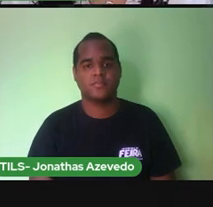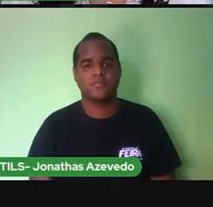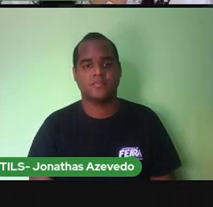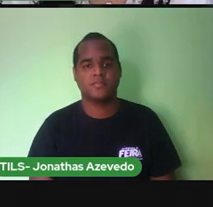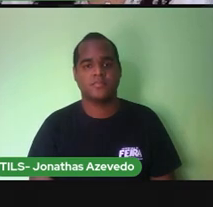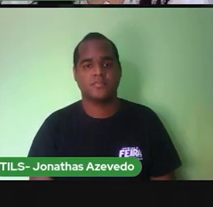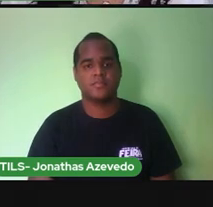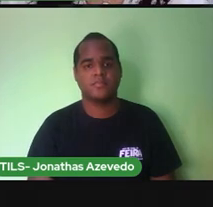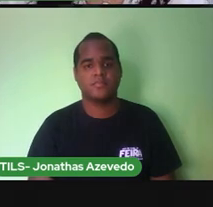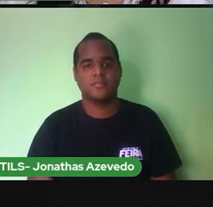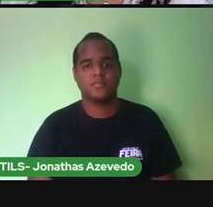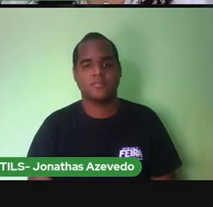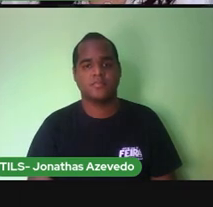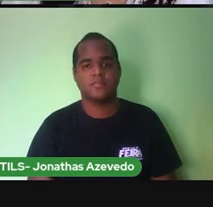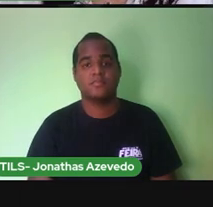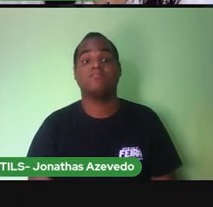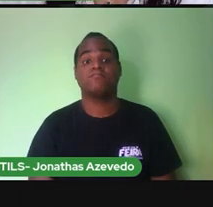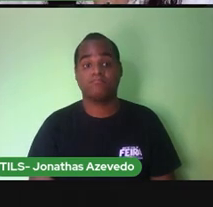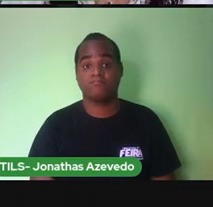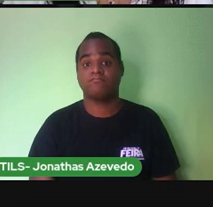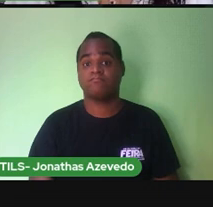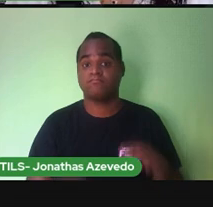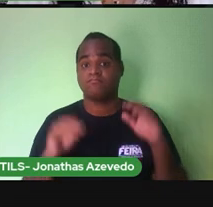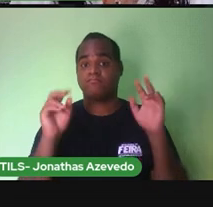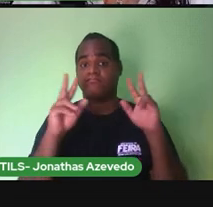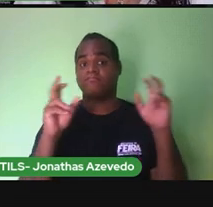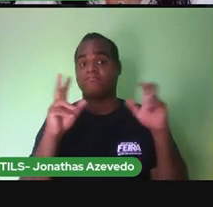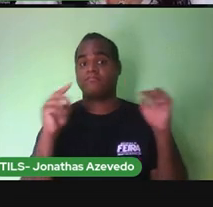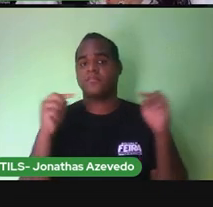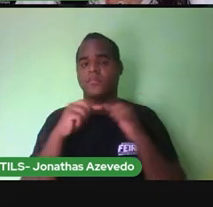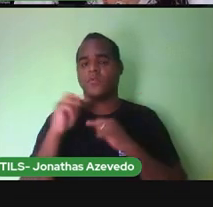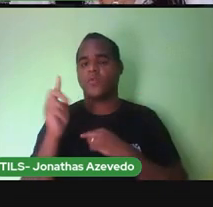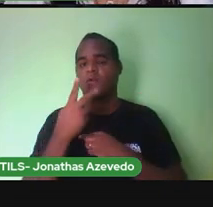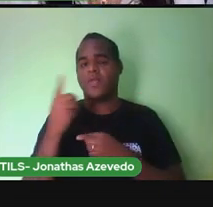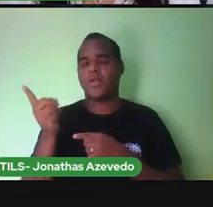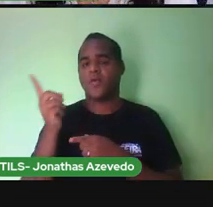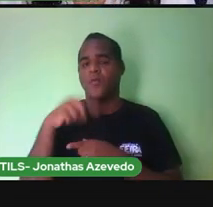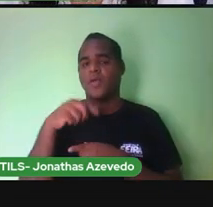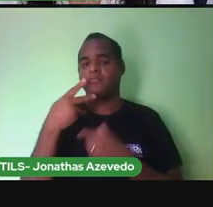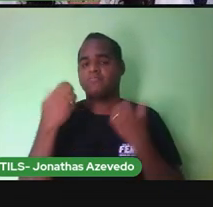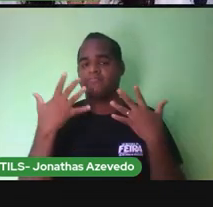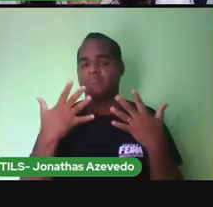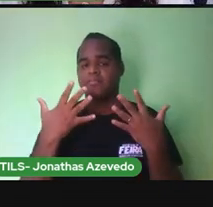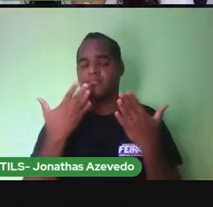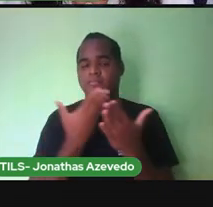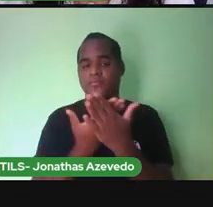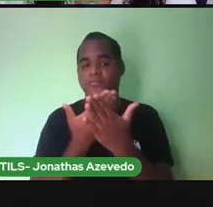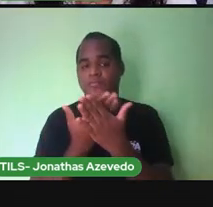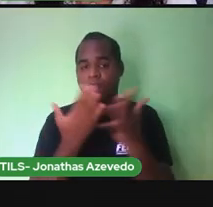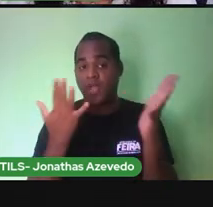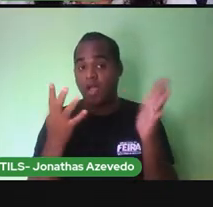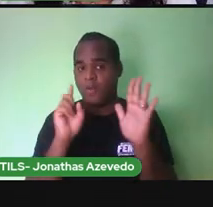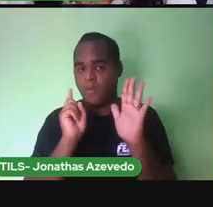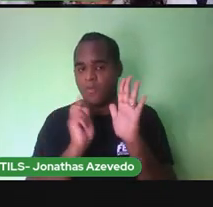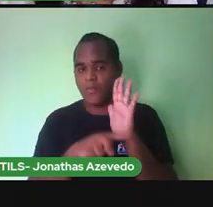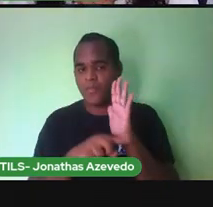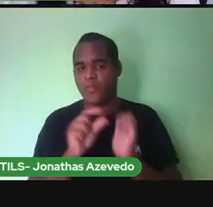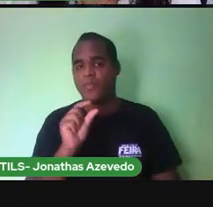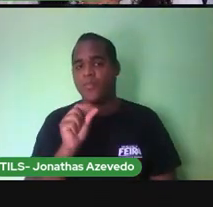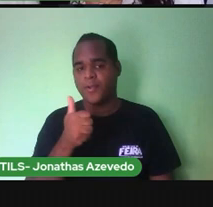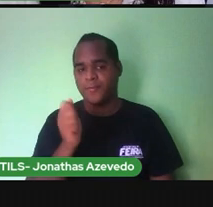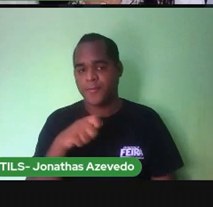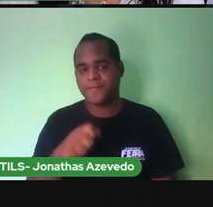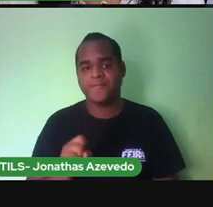O nosso tema Já foi estudado na aula anterior E hoje nós aprofundamos mais um pouquinho